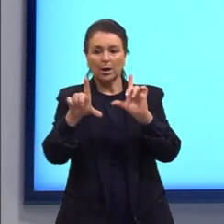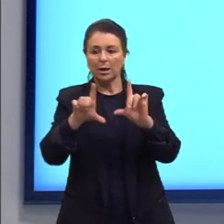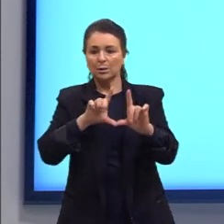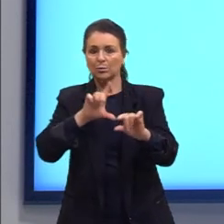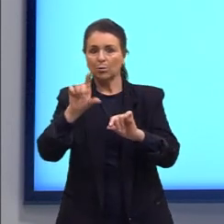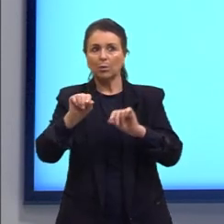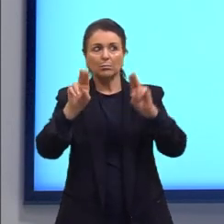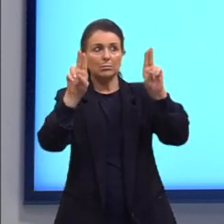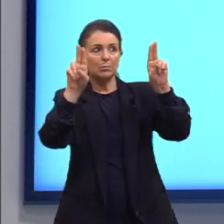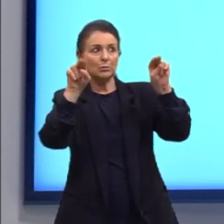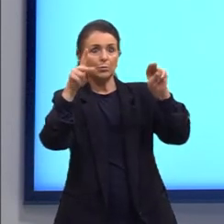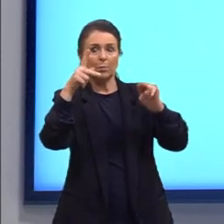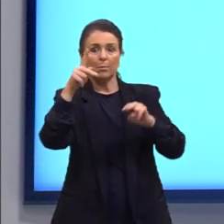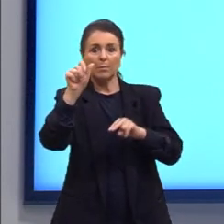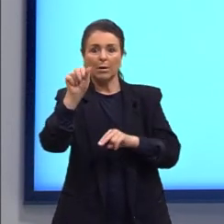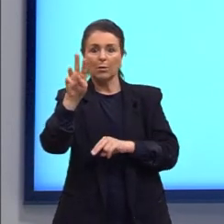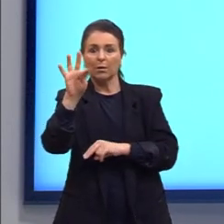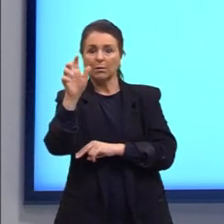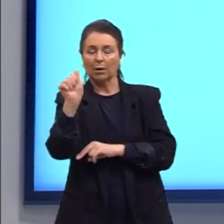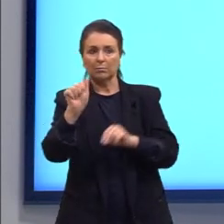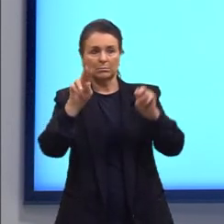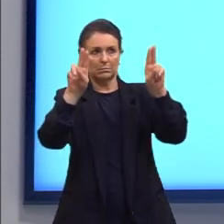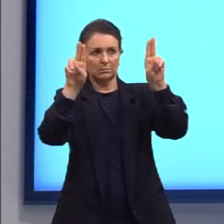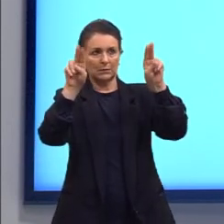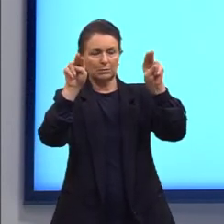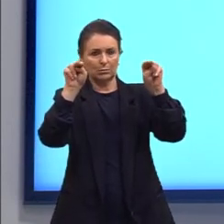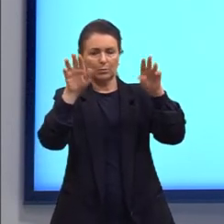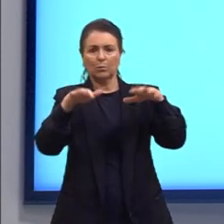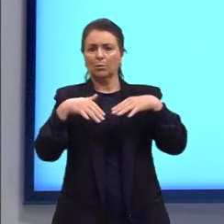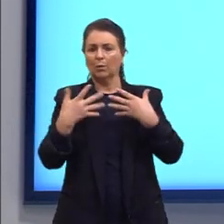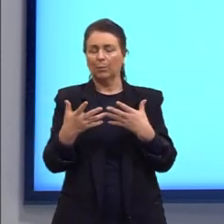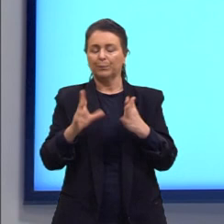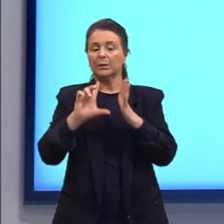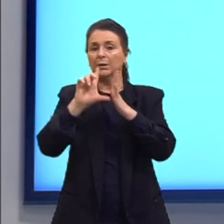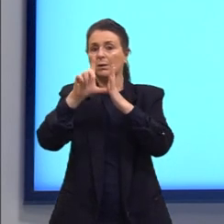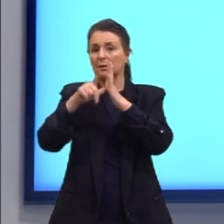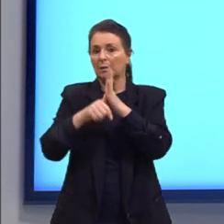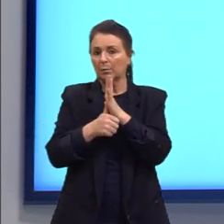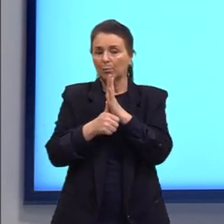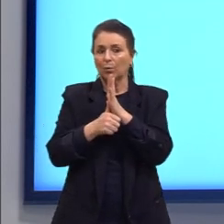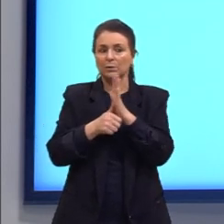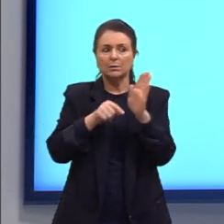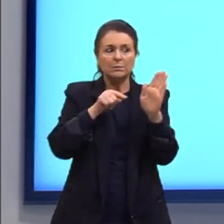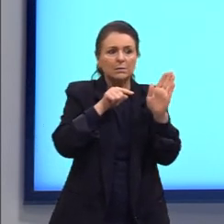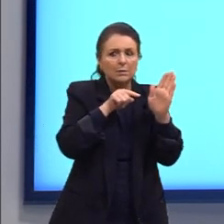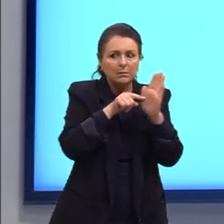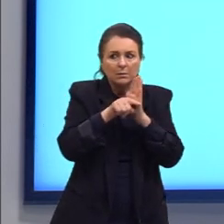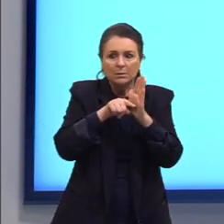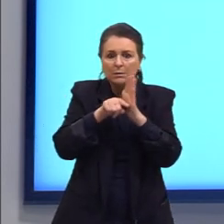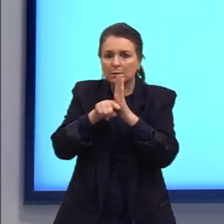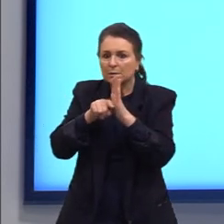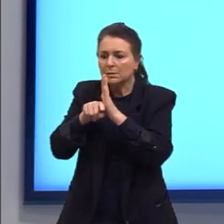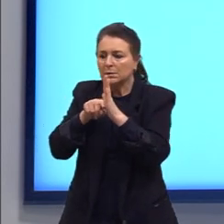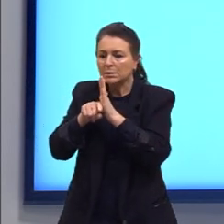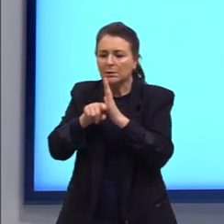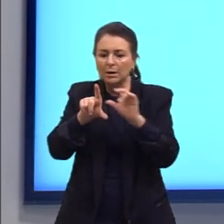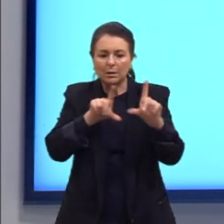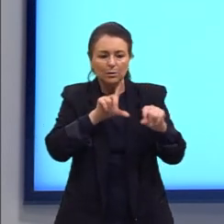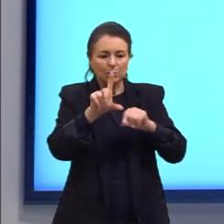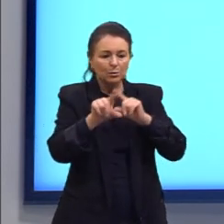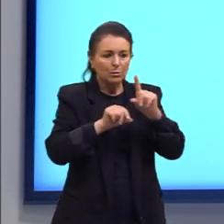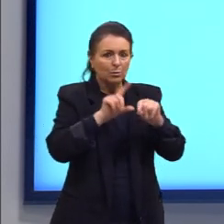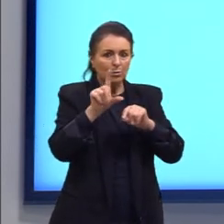pauta, ou seja, qual é o assunto a ser falado. Depois, se faz uma apuração, porque a gente vai fazer uma seleção